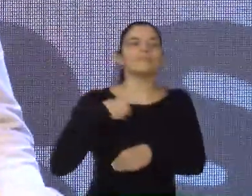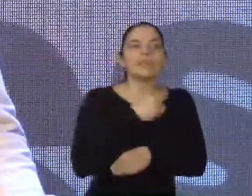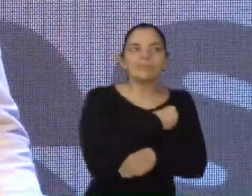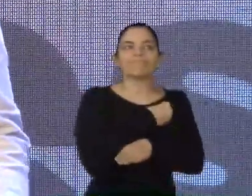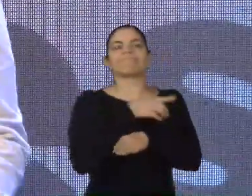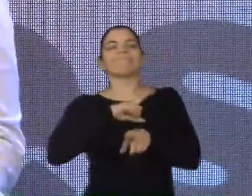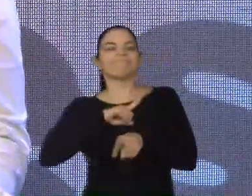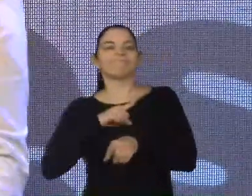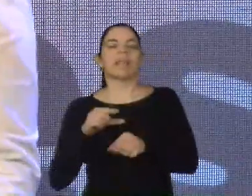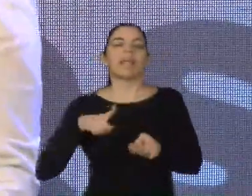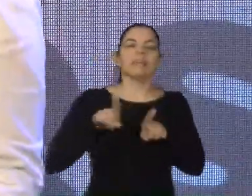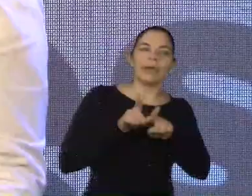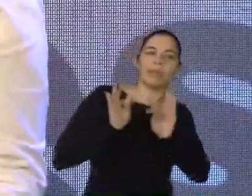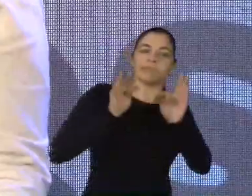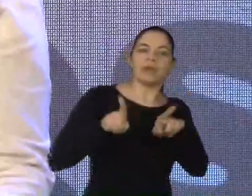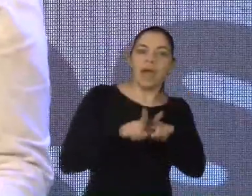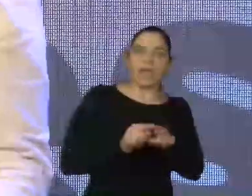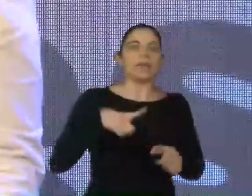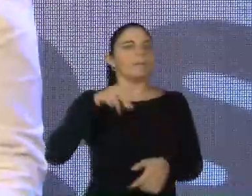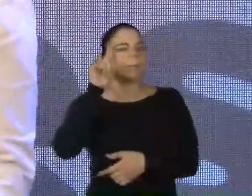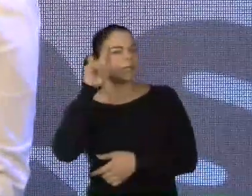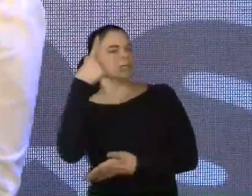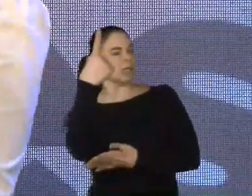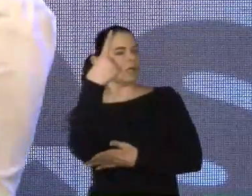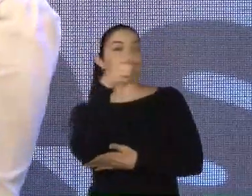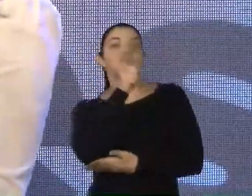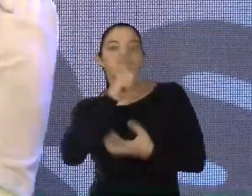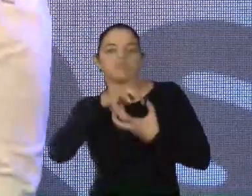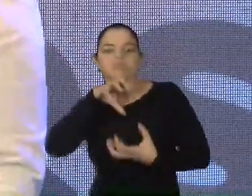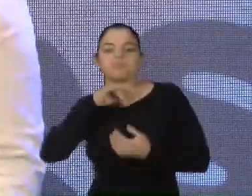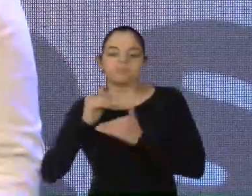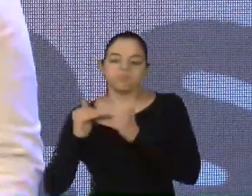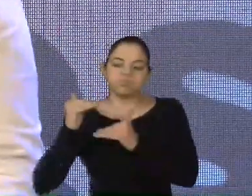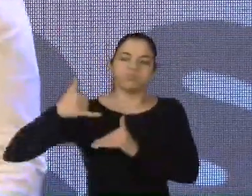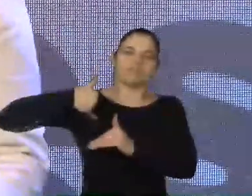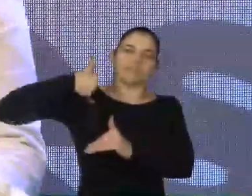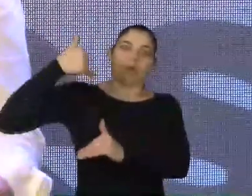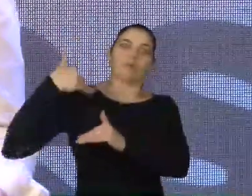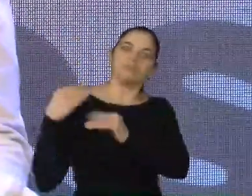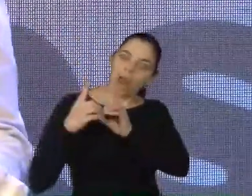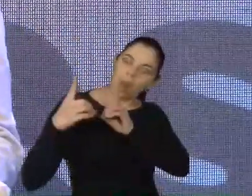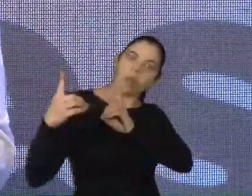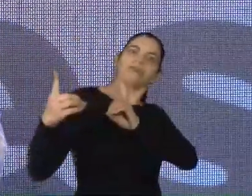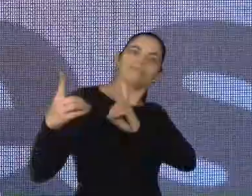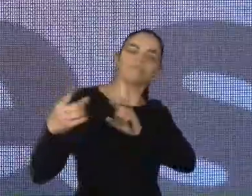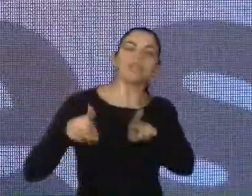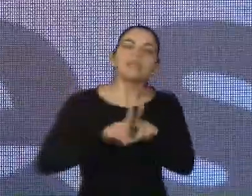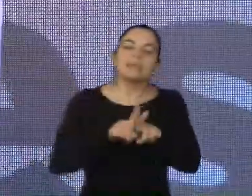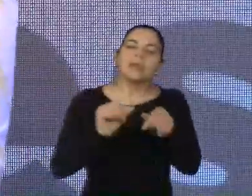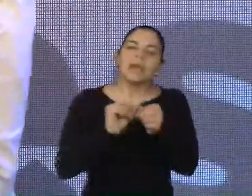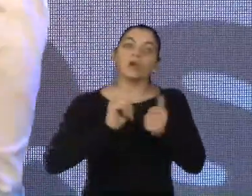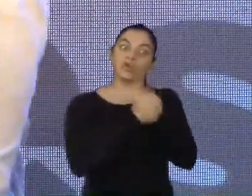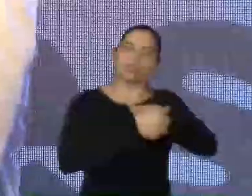inclusiva, então, tem uma expectativa de vida maior e um projeto de iniciação esportiva, que, enfim, está através do